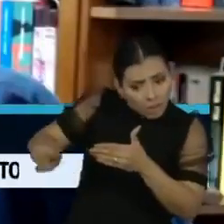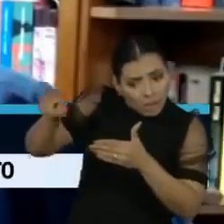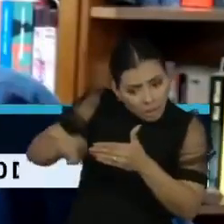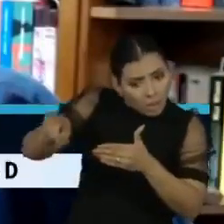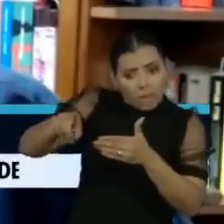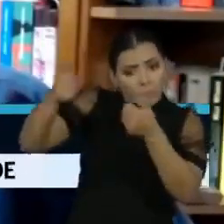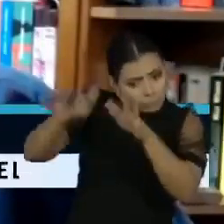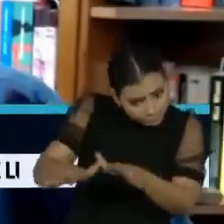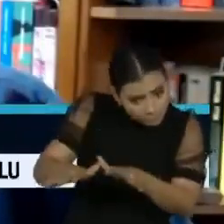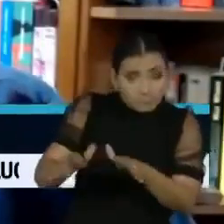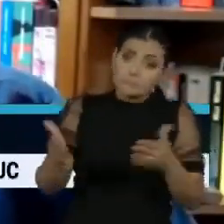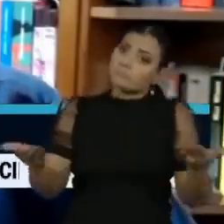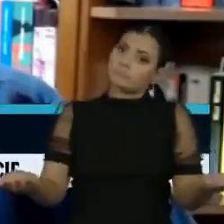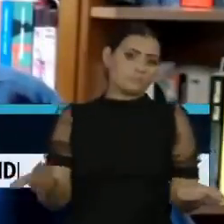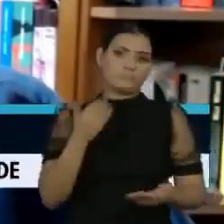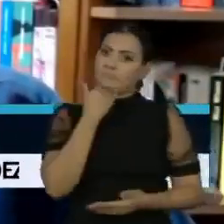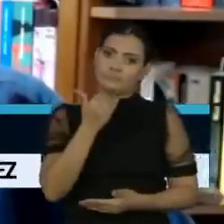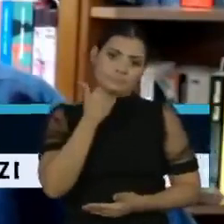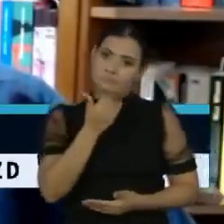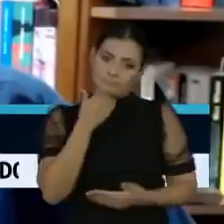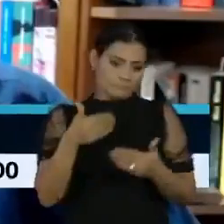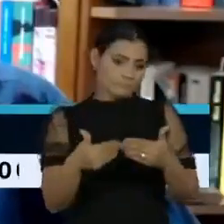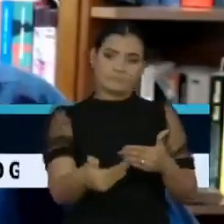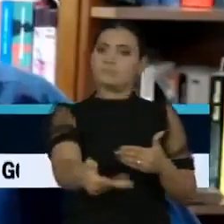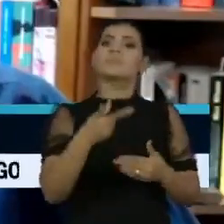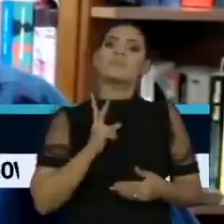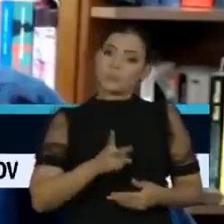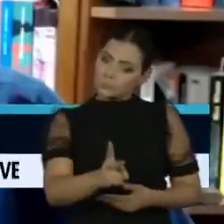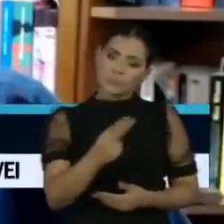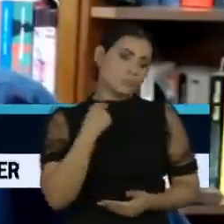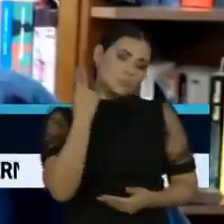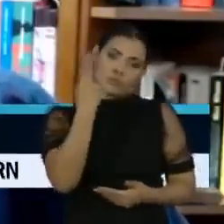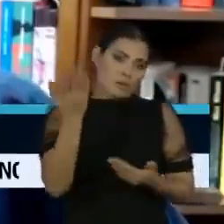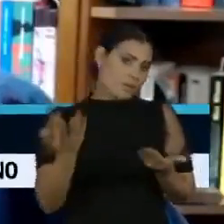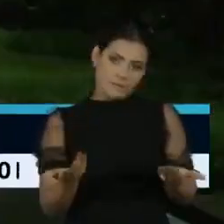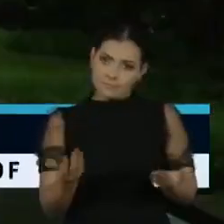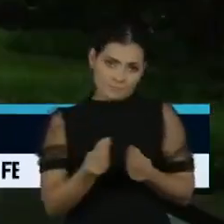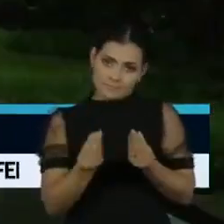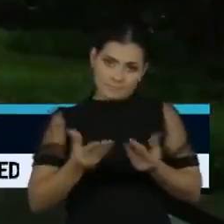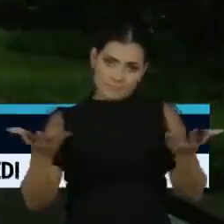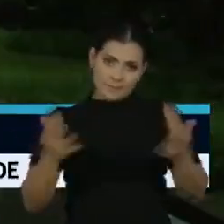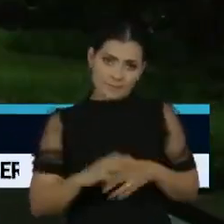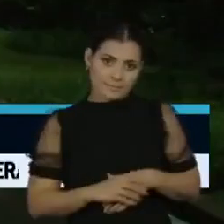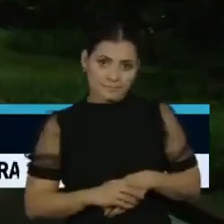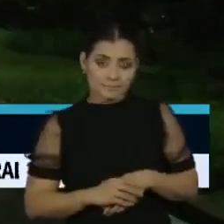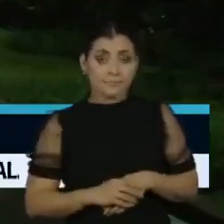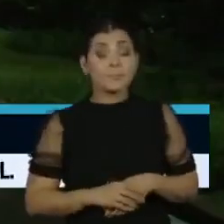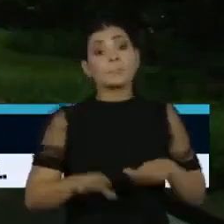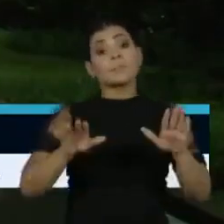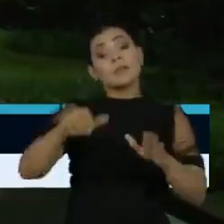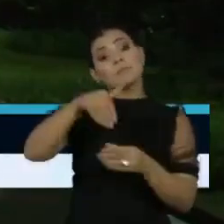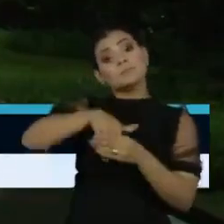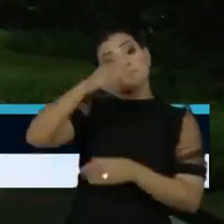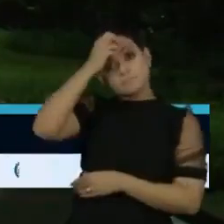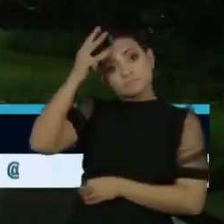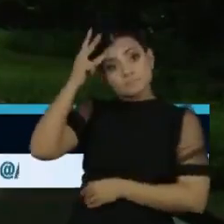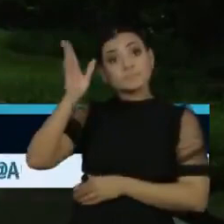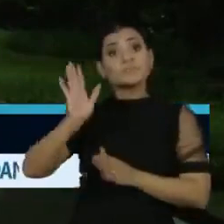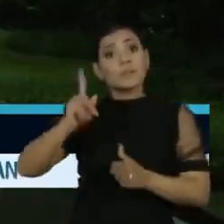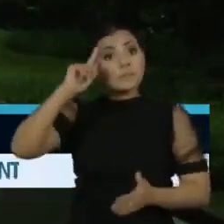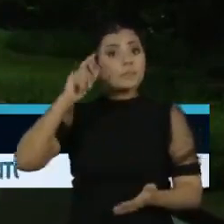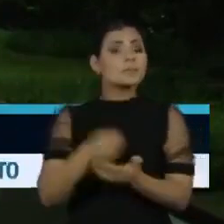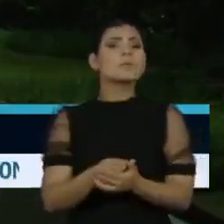desastrosa, a tendência é que ele tenha continuado assim também na pandemia. A eleição municipal costuma ser